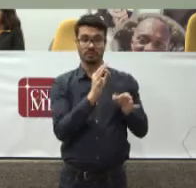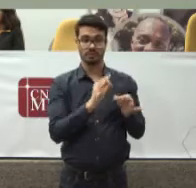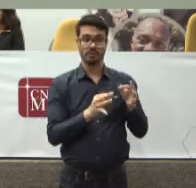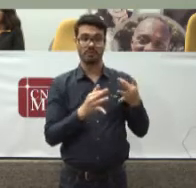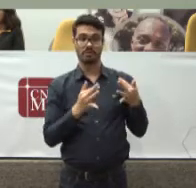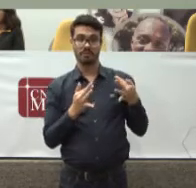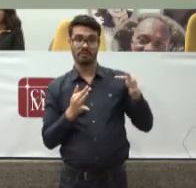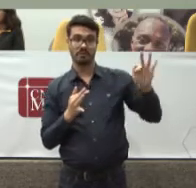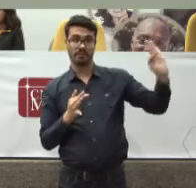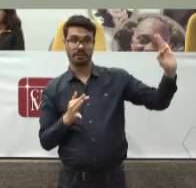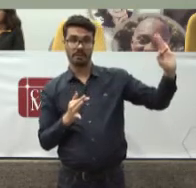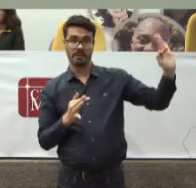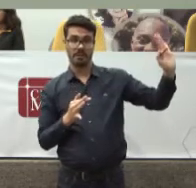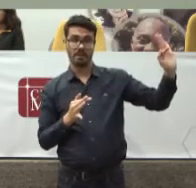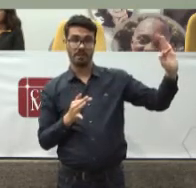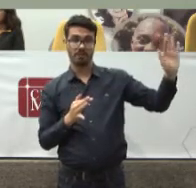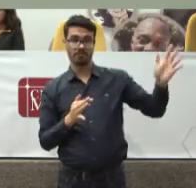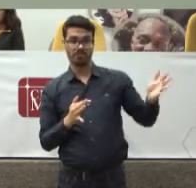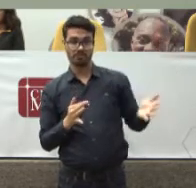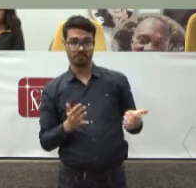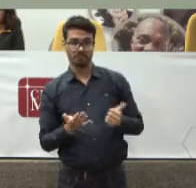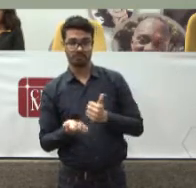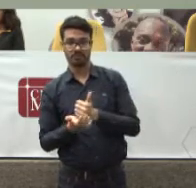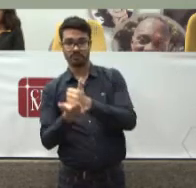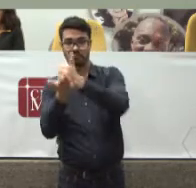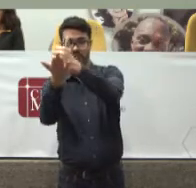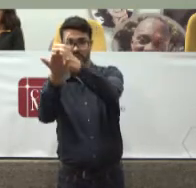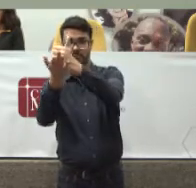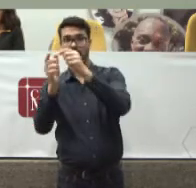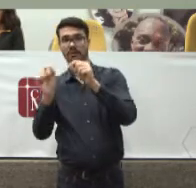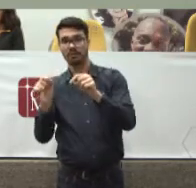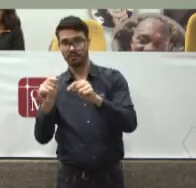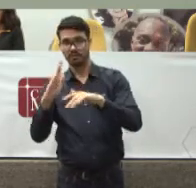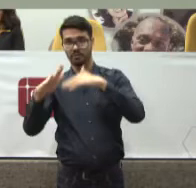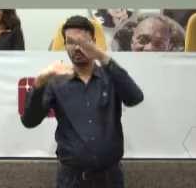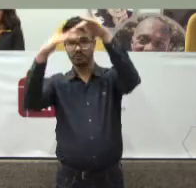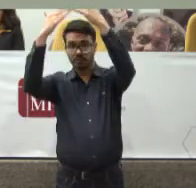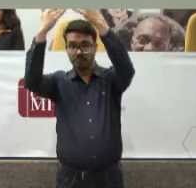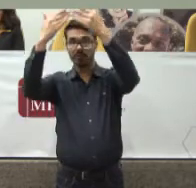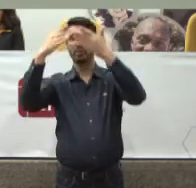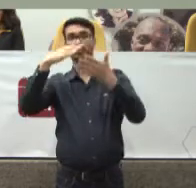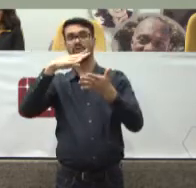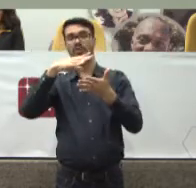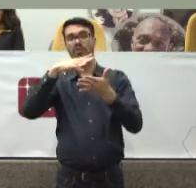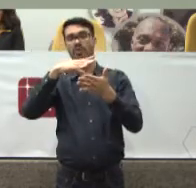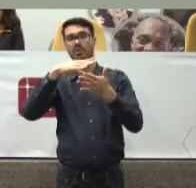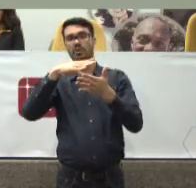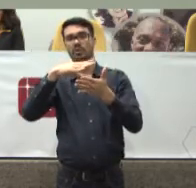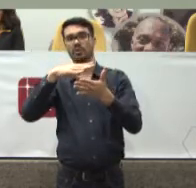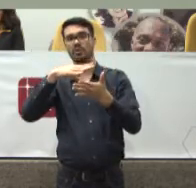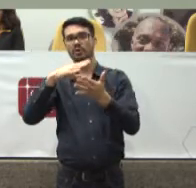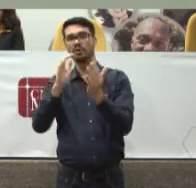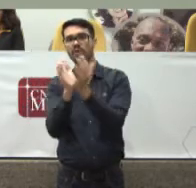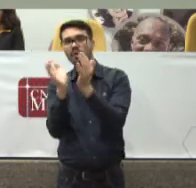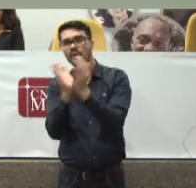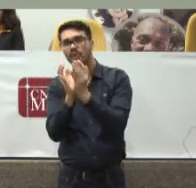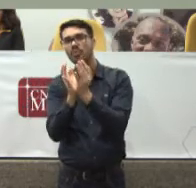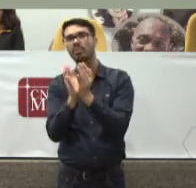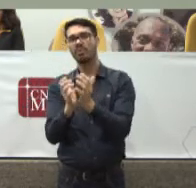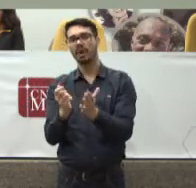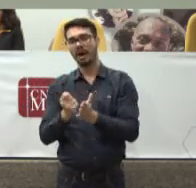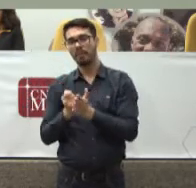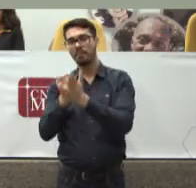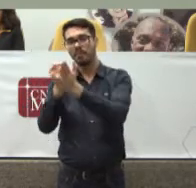Do Judiciário Da Justiça Comum Constrói O respectivo Núcleo De apoio técnico Para que possa